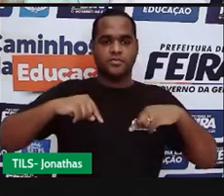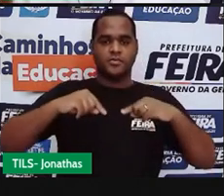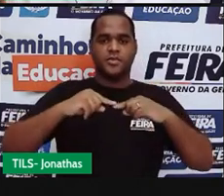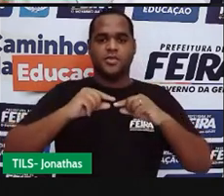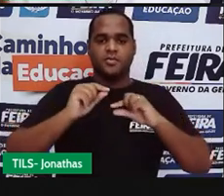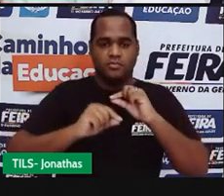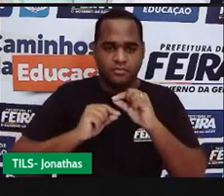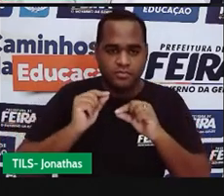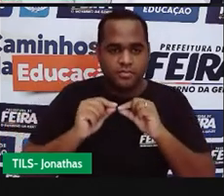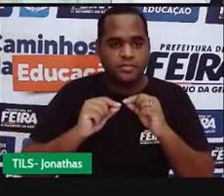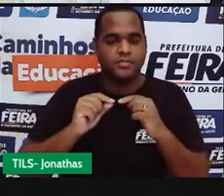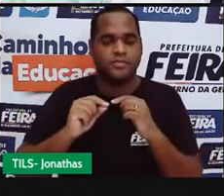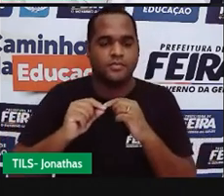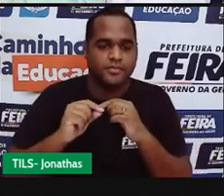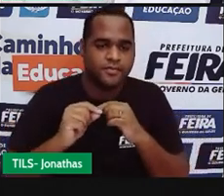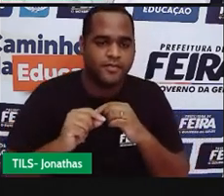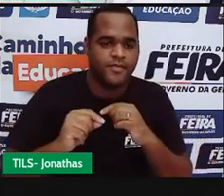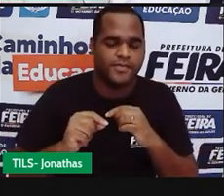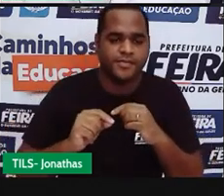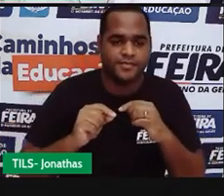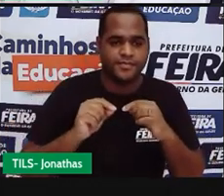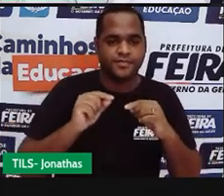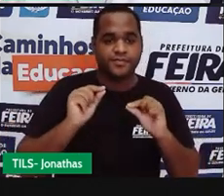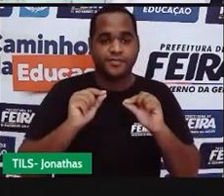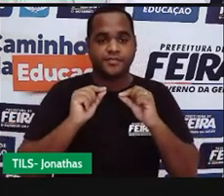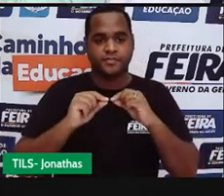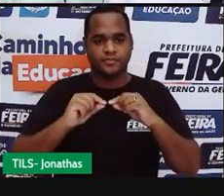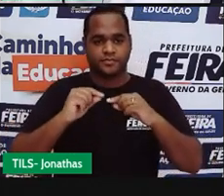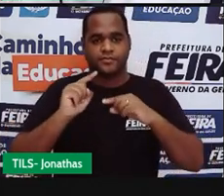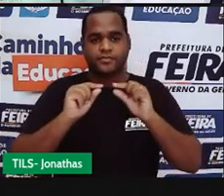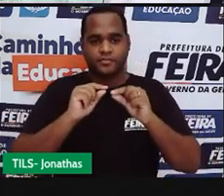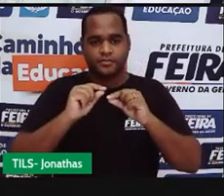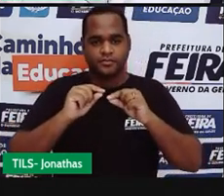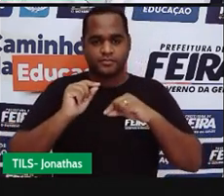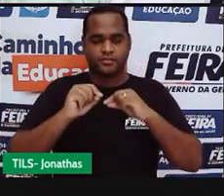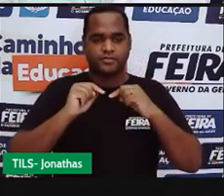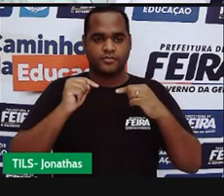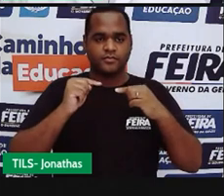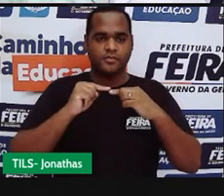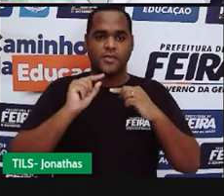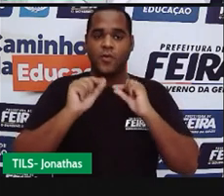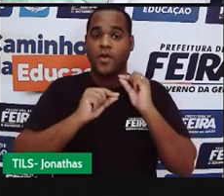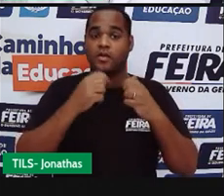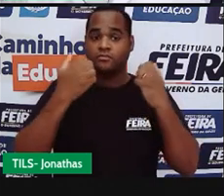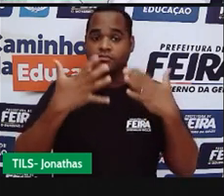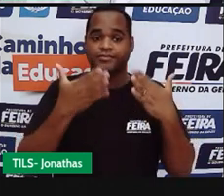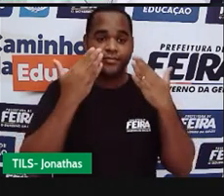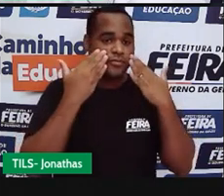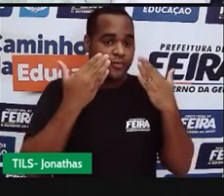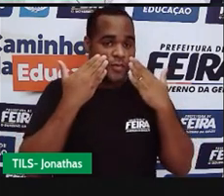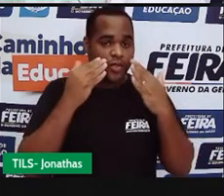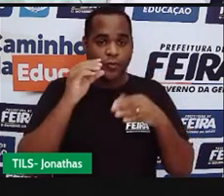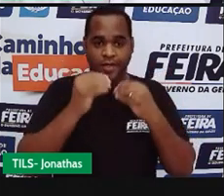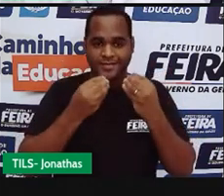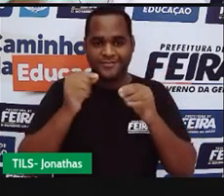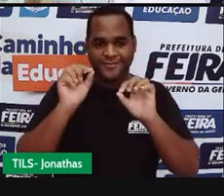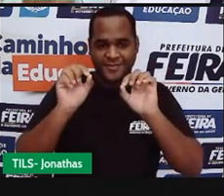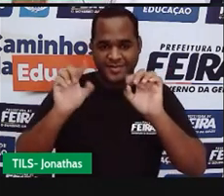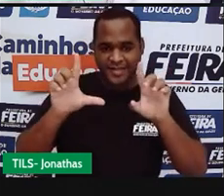Triângulo só existe se acontecer isso. Isso que foi demonstrado lá na tela